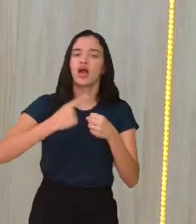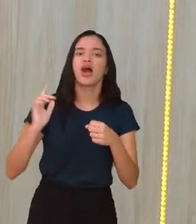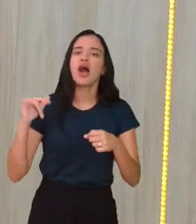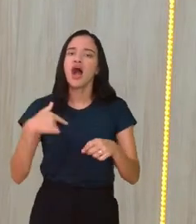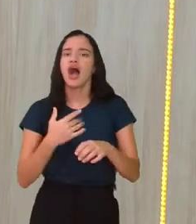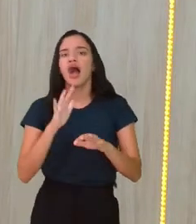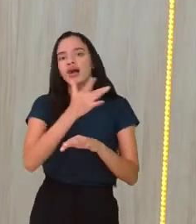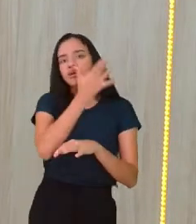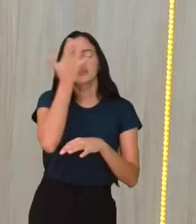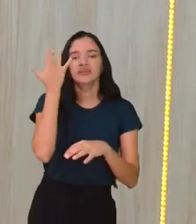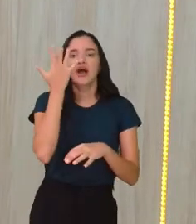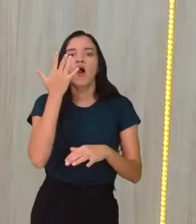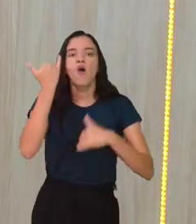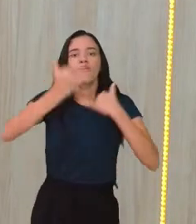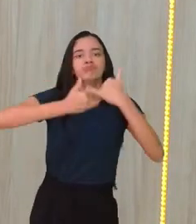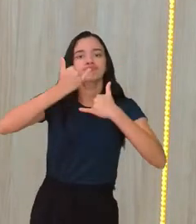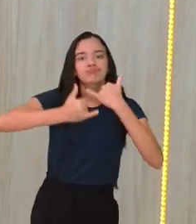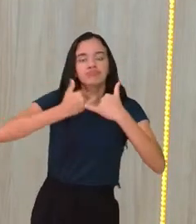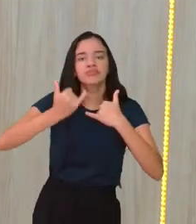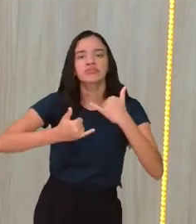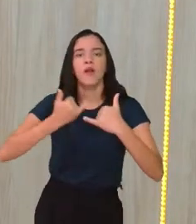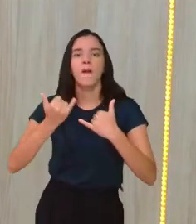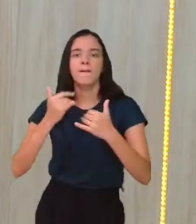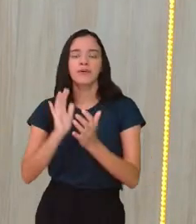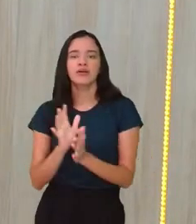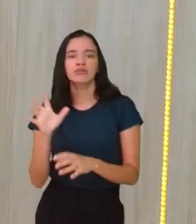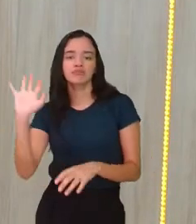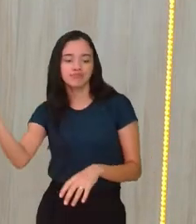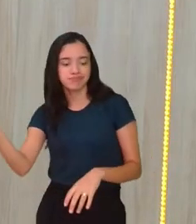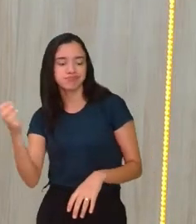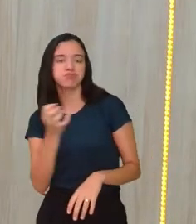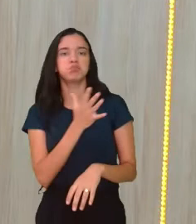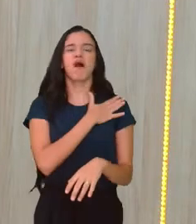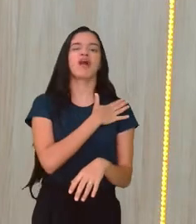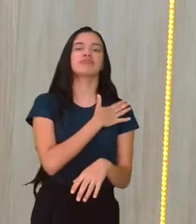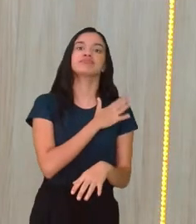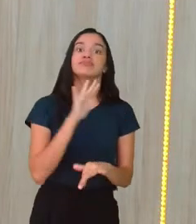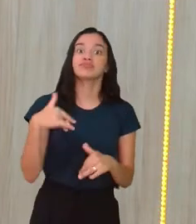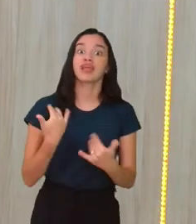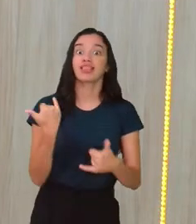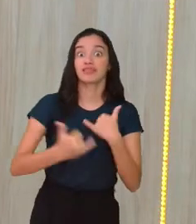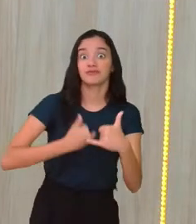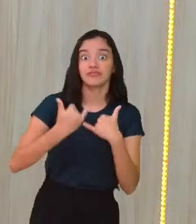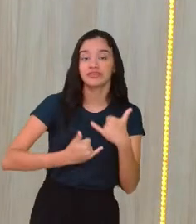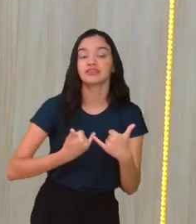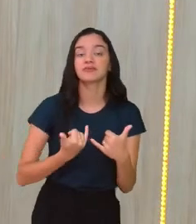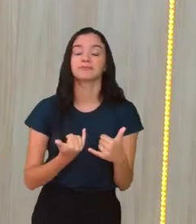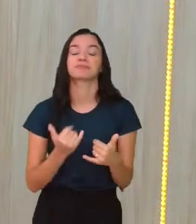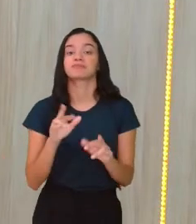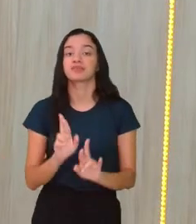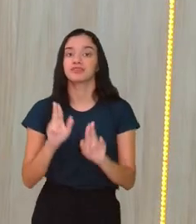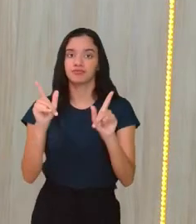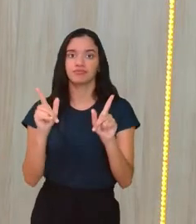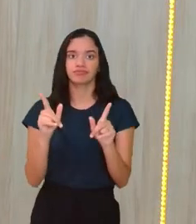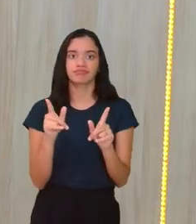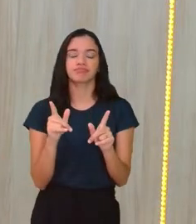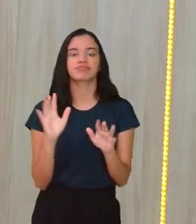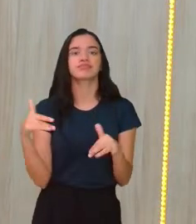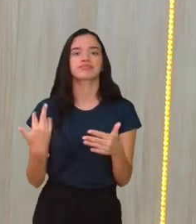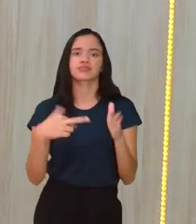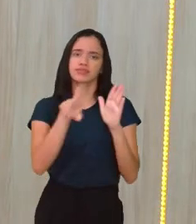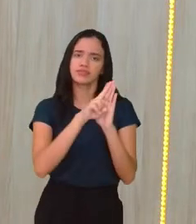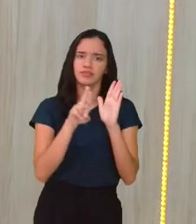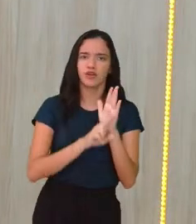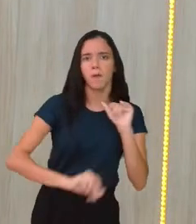queimado de uma forma diferente. Porque o jogo tem essa variedade, né? Ele dá essa possibilidade da gente variar as